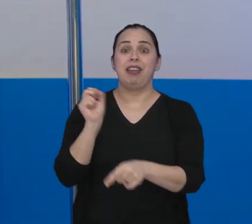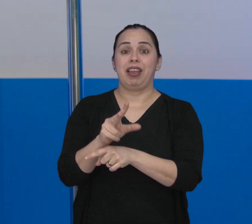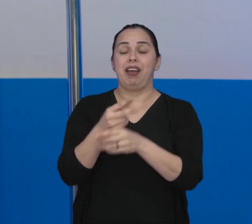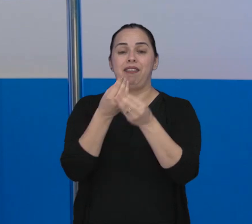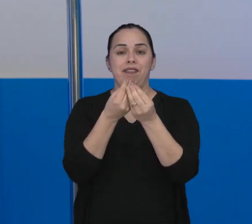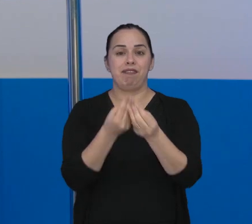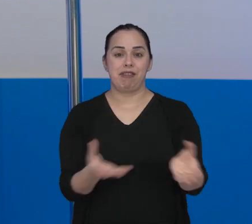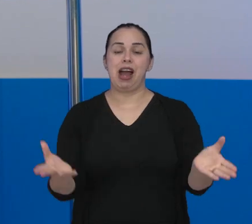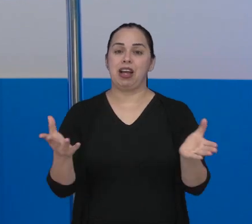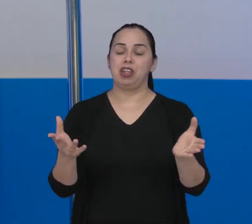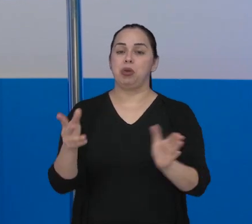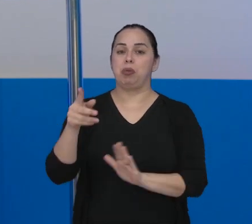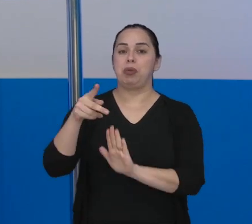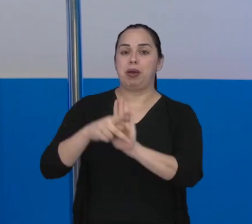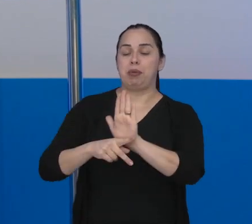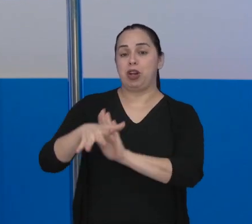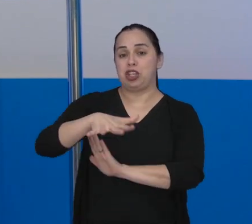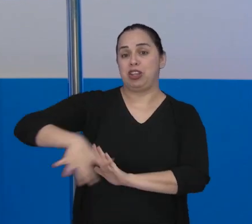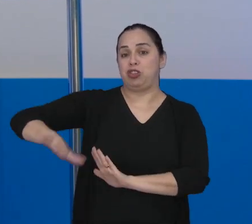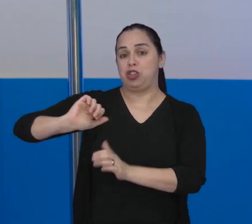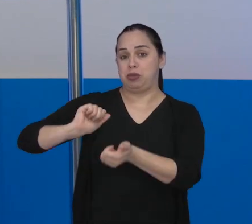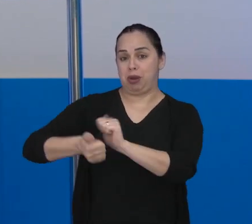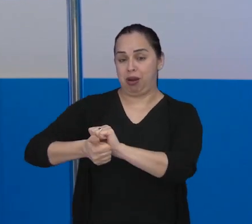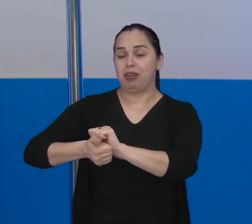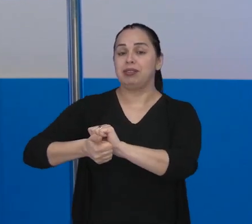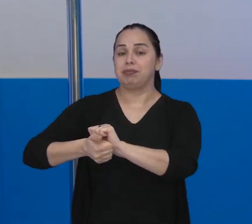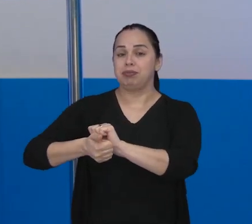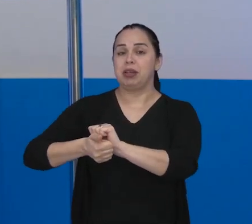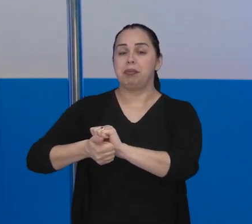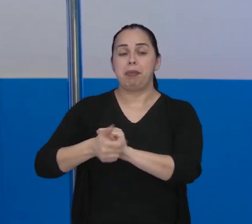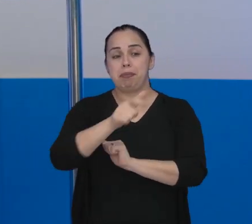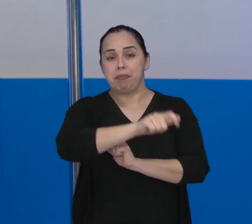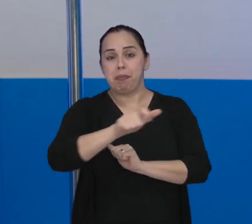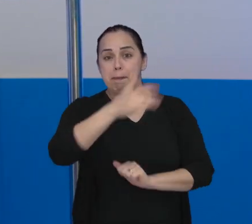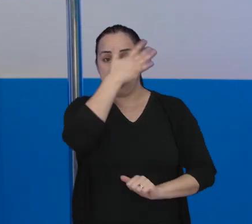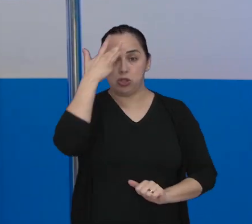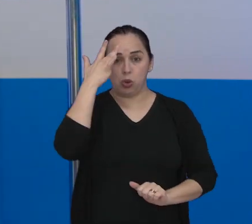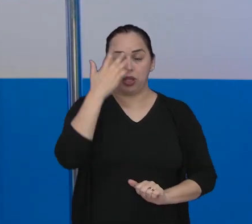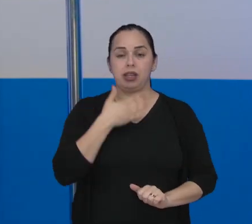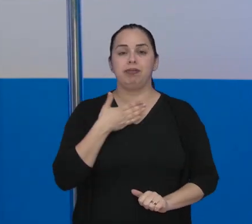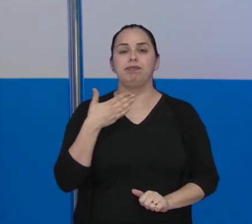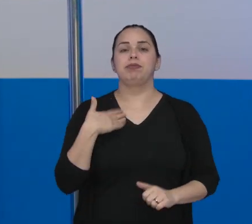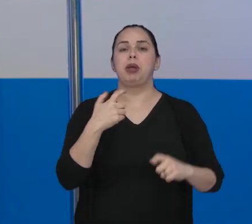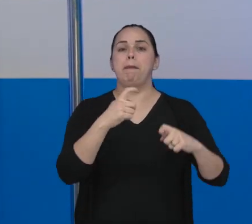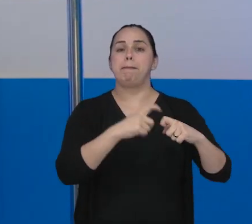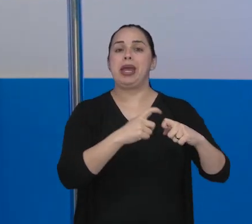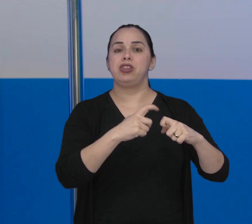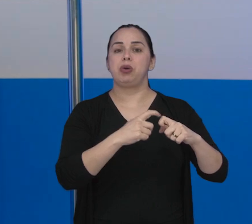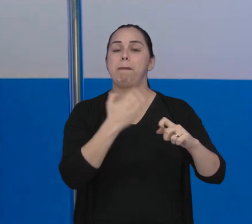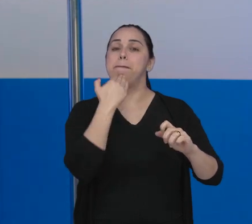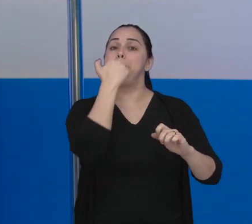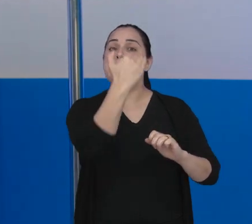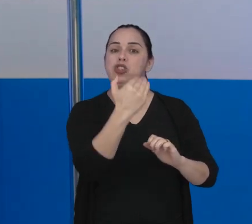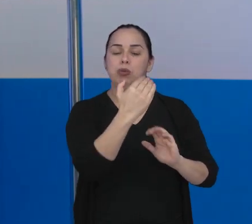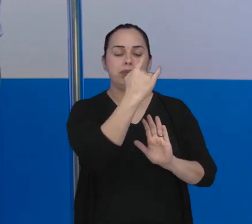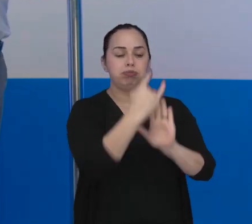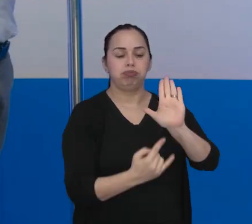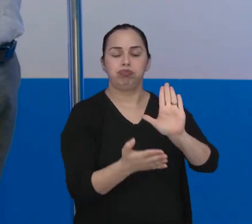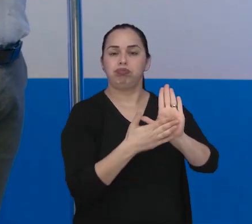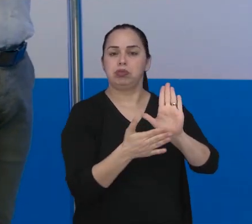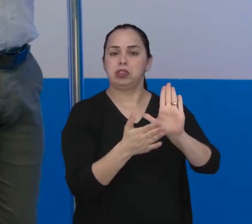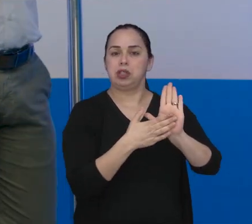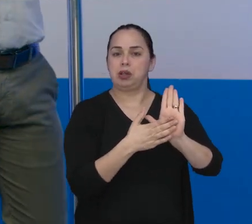vagas em atividades e programas esportivos oferecidos pelo município para moradores que tenham receita médica indicando a